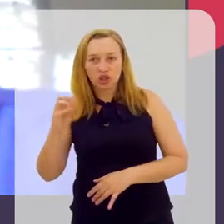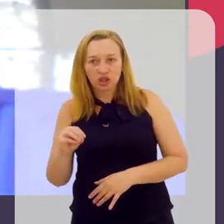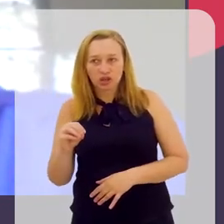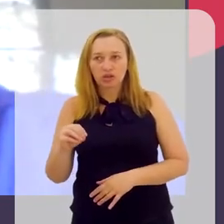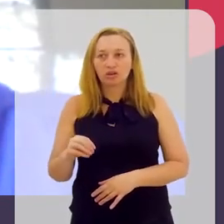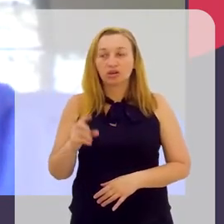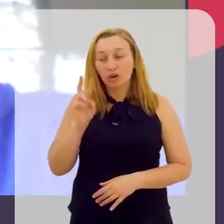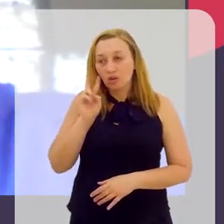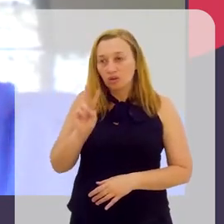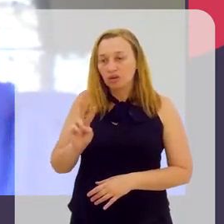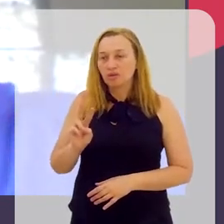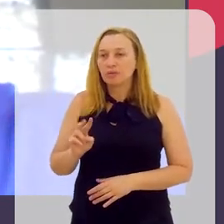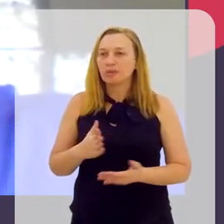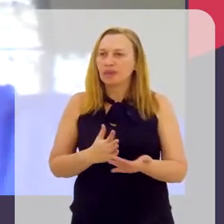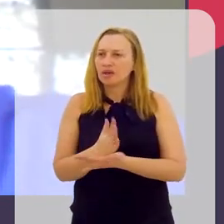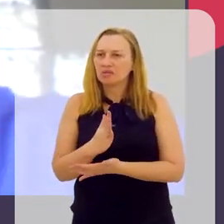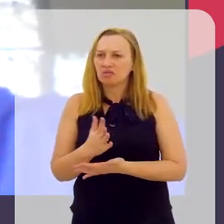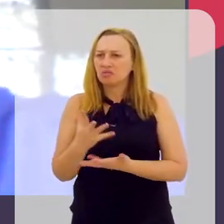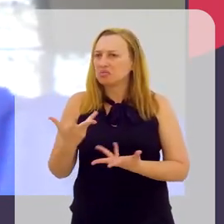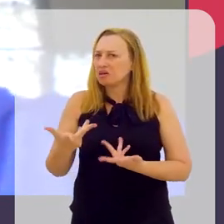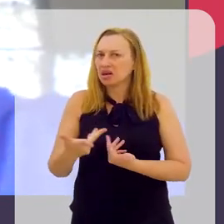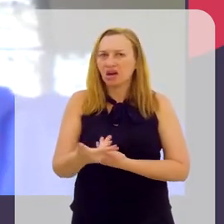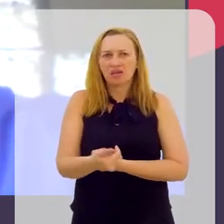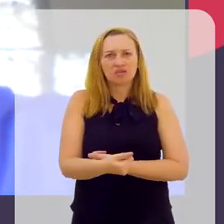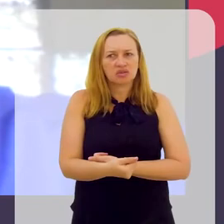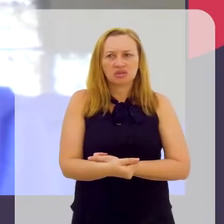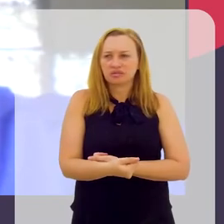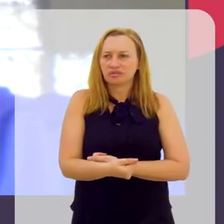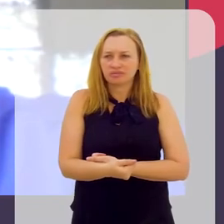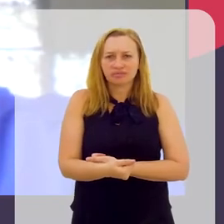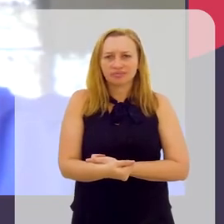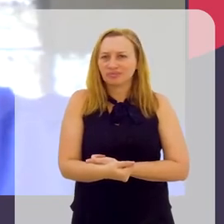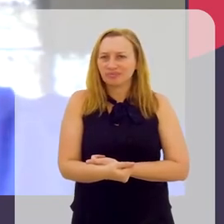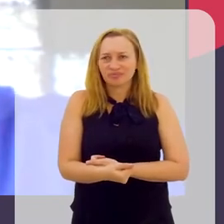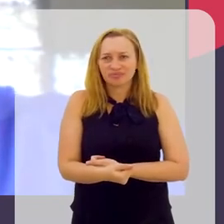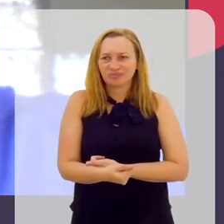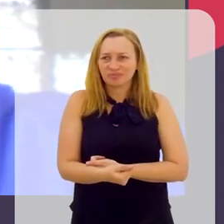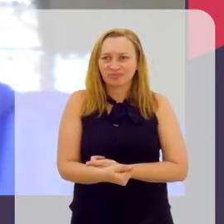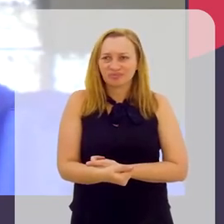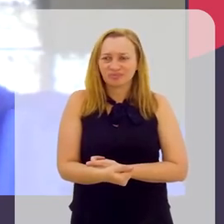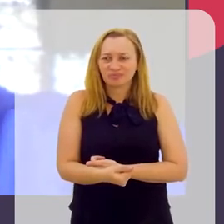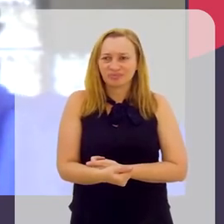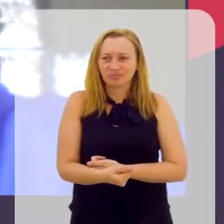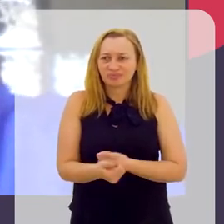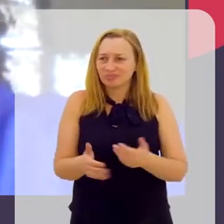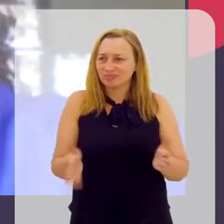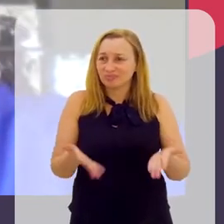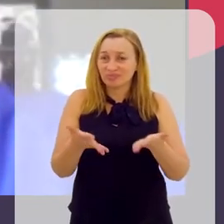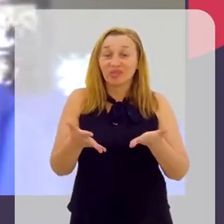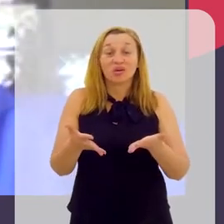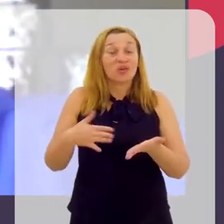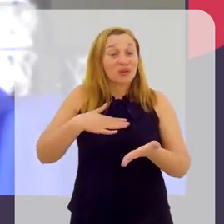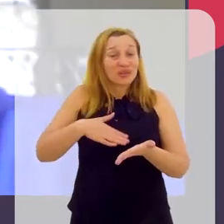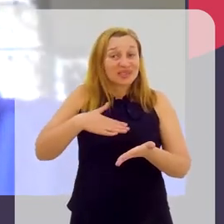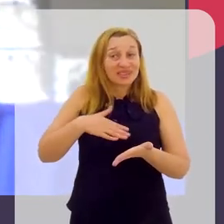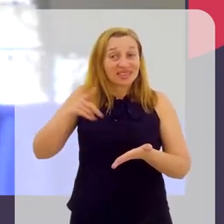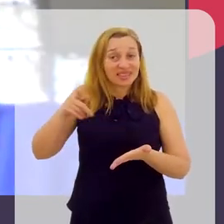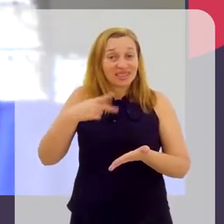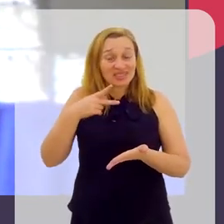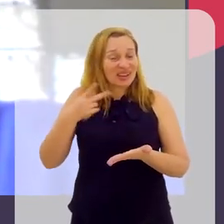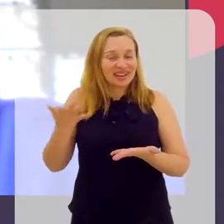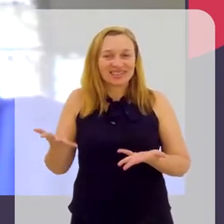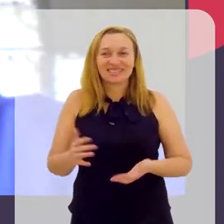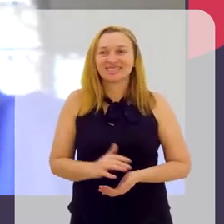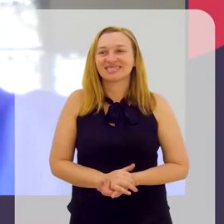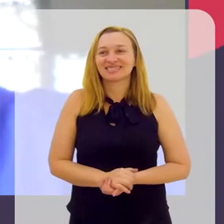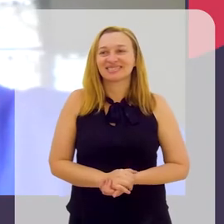que o Vitor me passou. Ele foi sensacional. Igor foi sensacional, entusiasmado, gostando, entusiasmo em falar